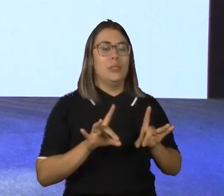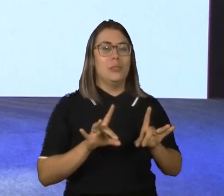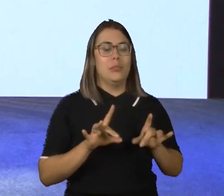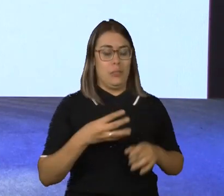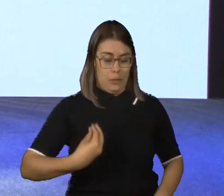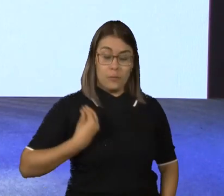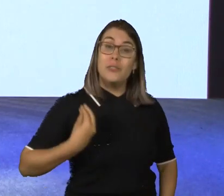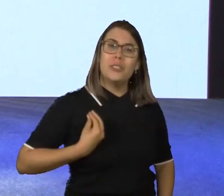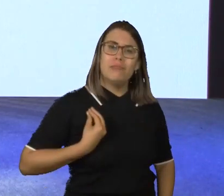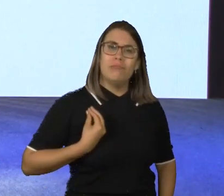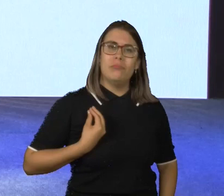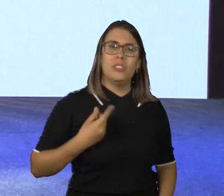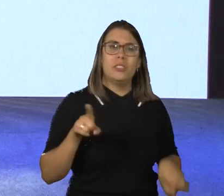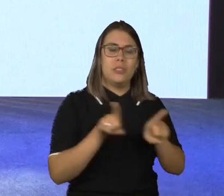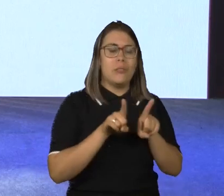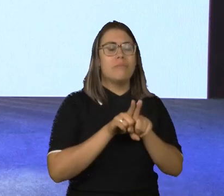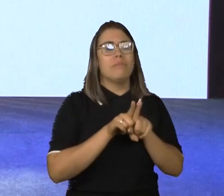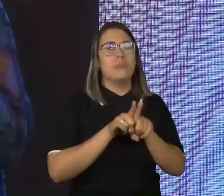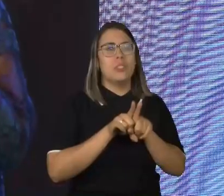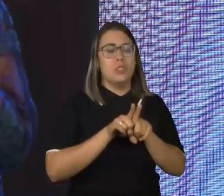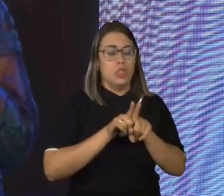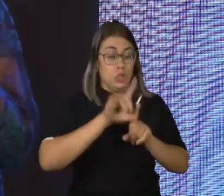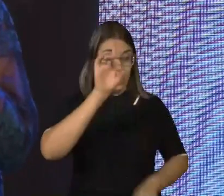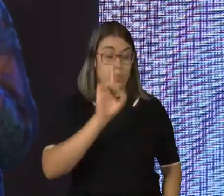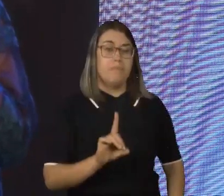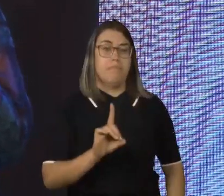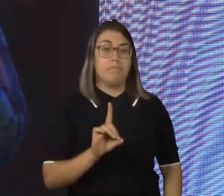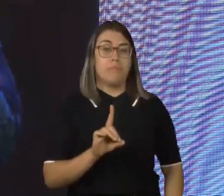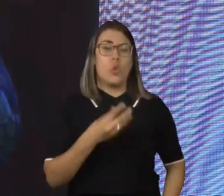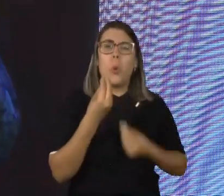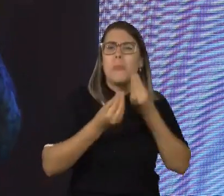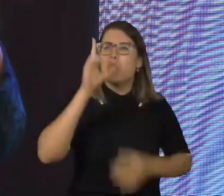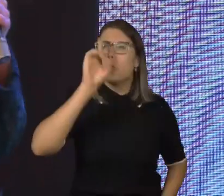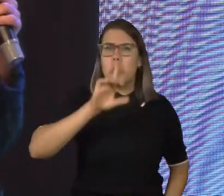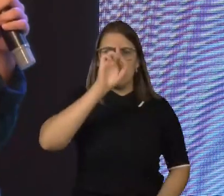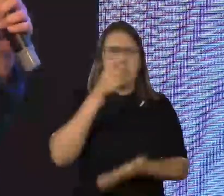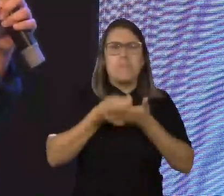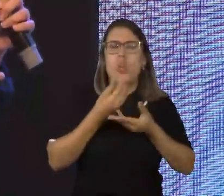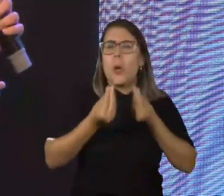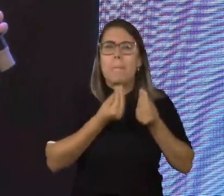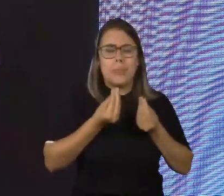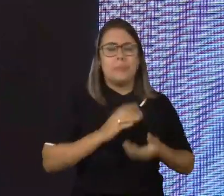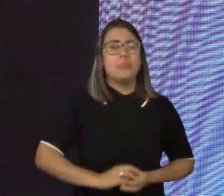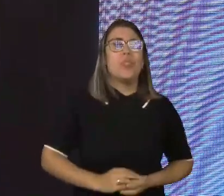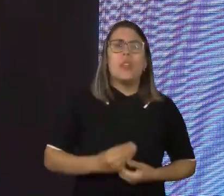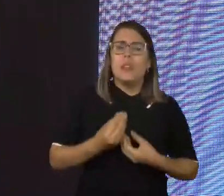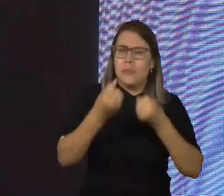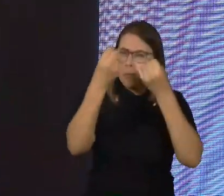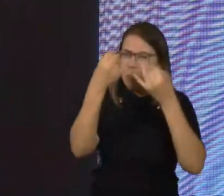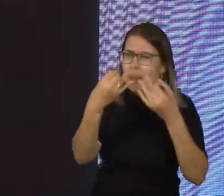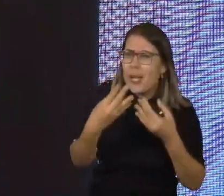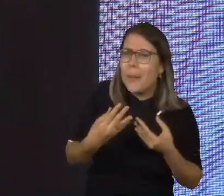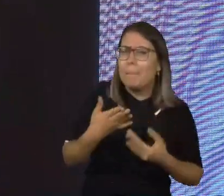própria vida e na reivindicação de direitos. Então, gente, vamos destrinchar um pouquinho essa